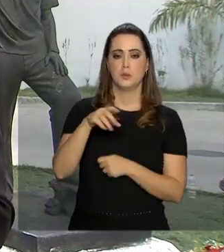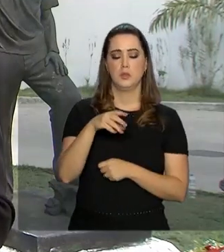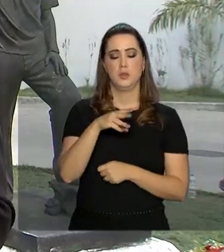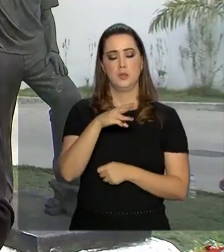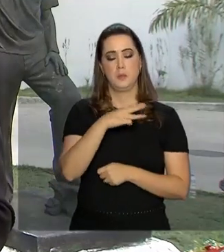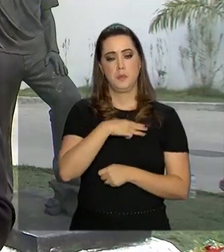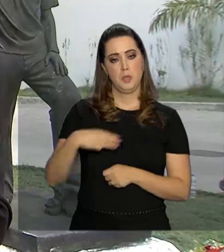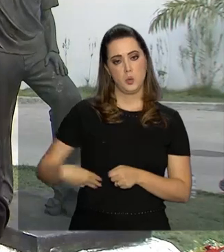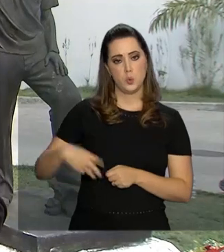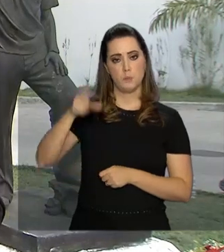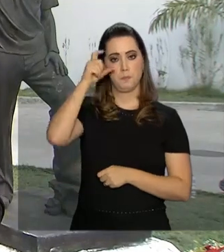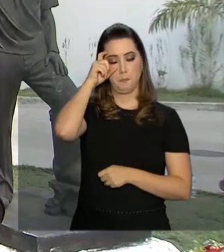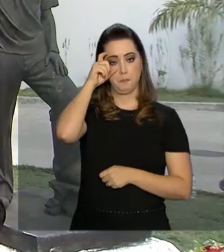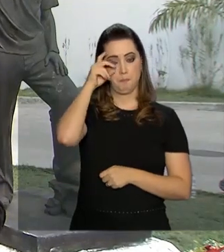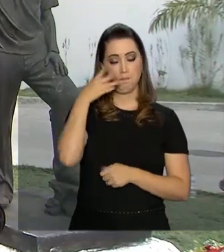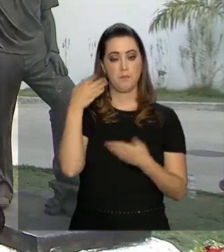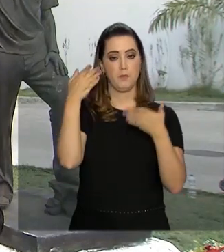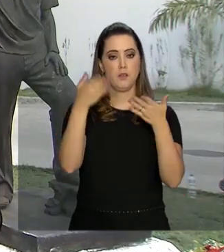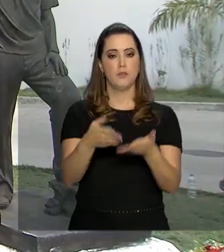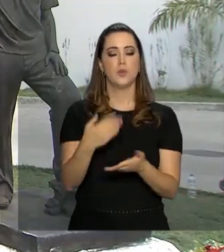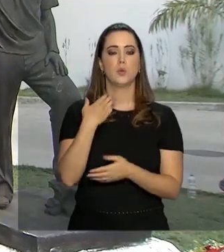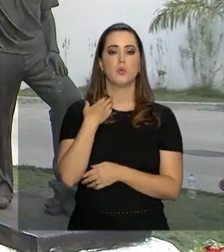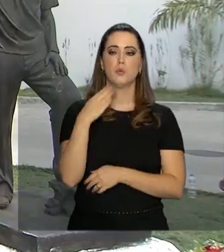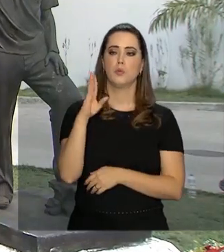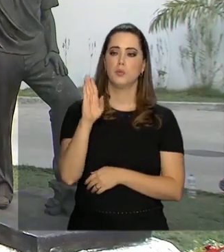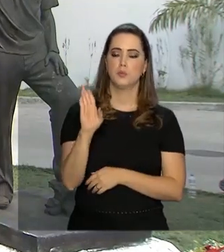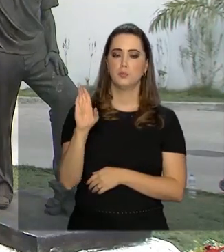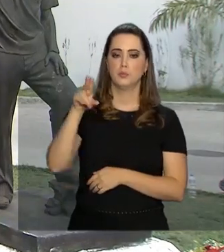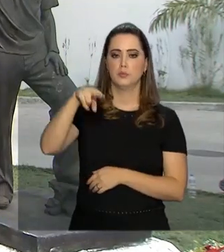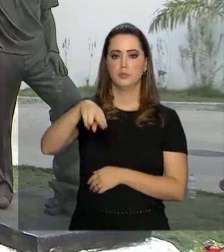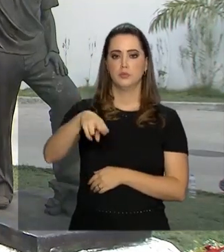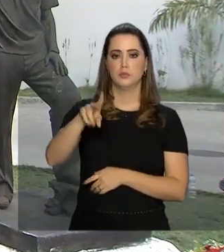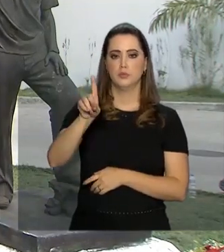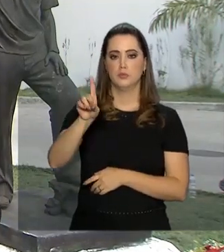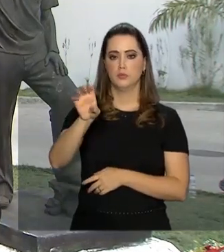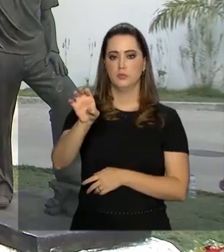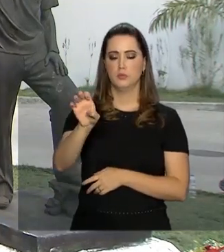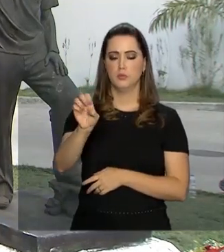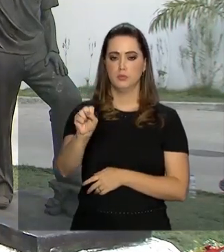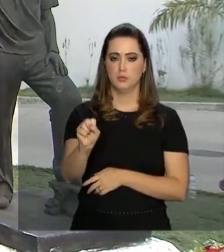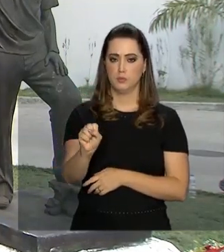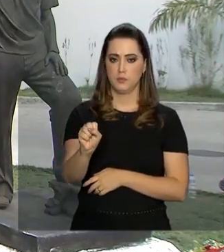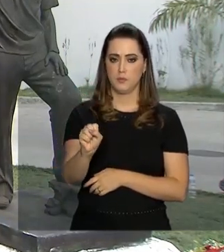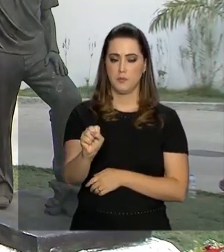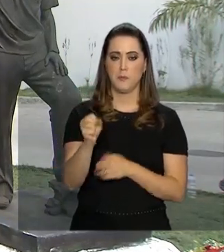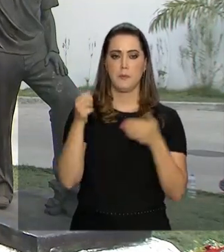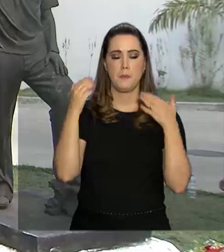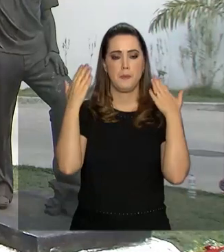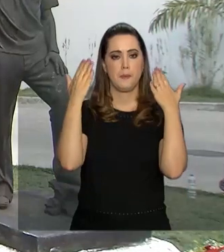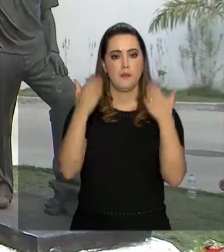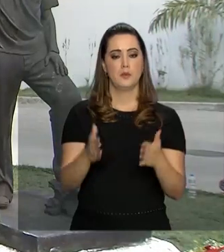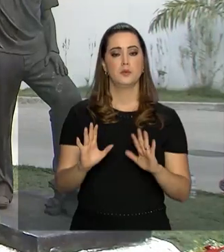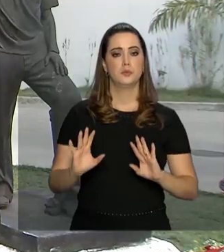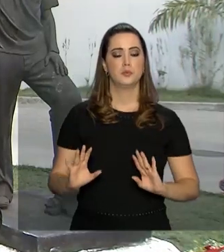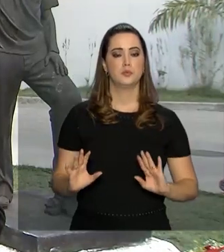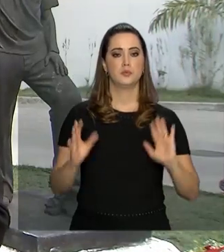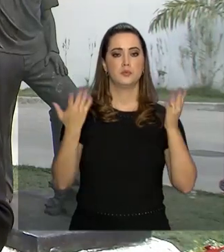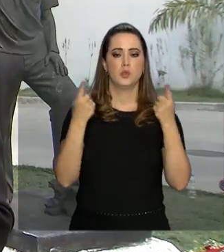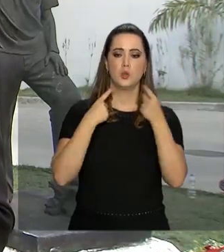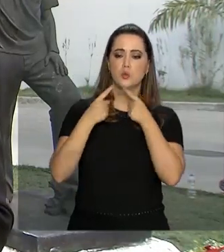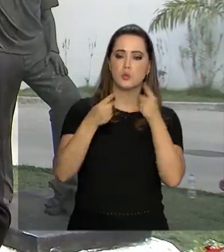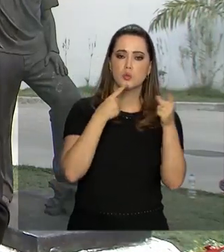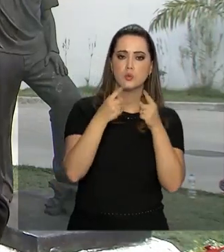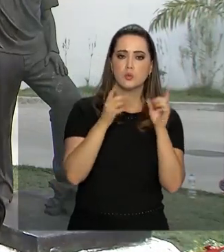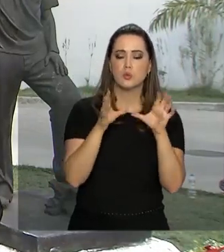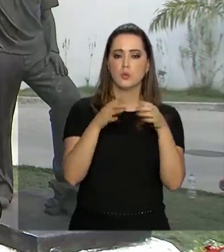Na parte da manhã, ele foi a sede do BNDES, o Banco Nacional de Desenvolvimento Econômico e Social, para participar de um evento que debateu